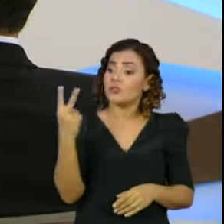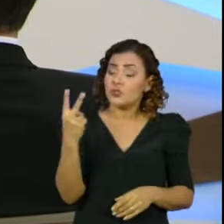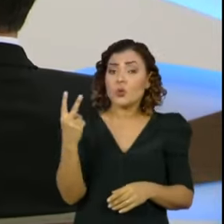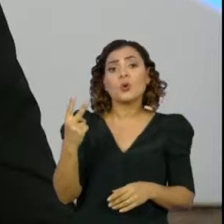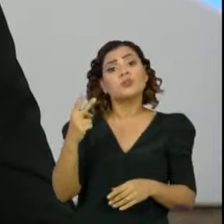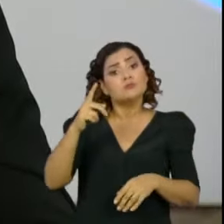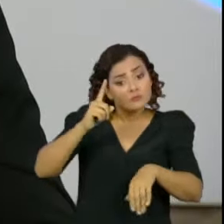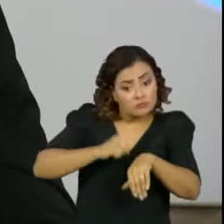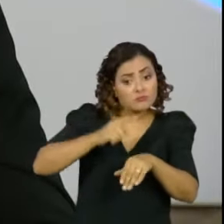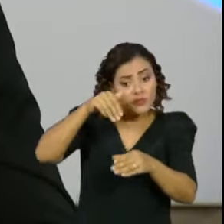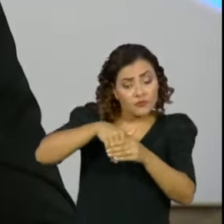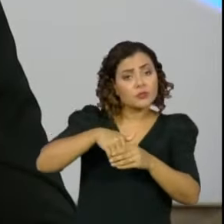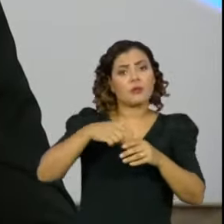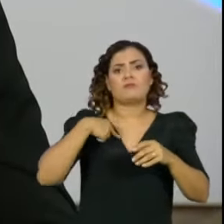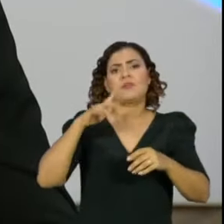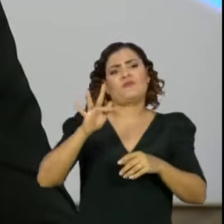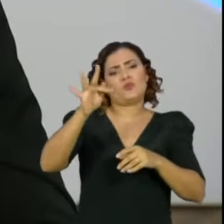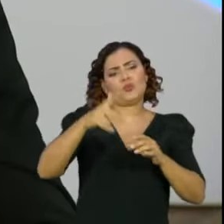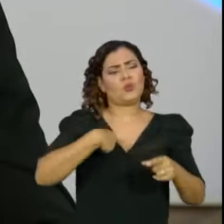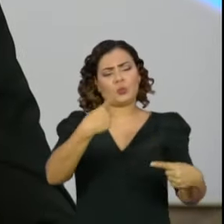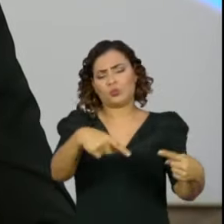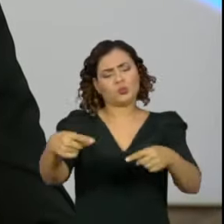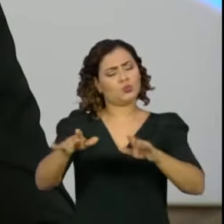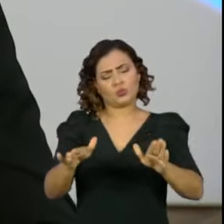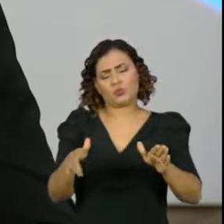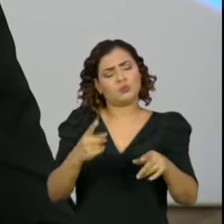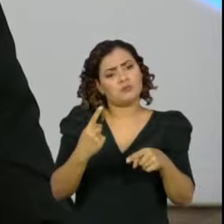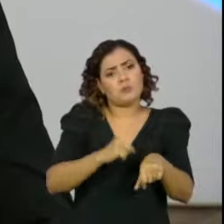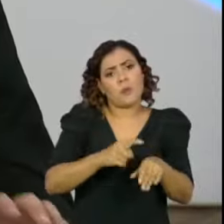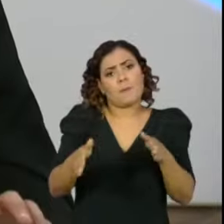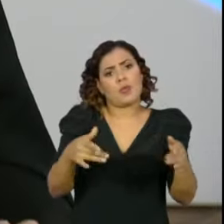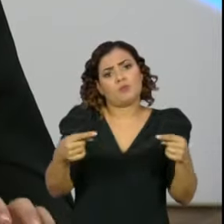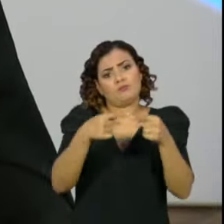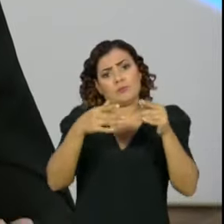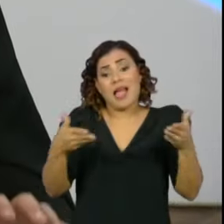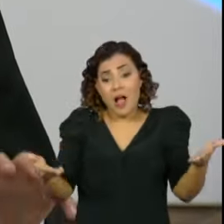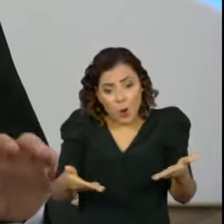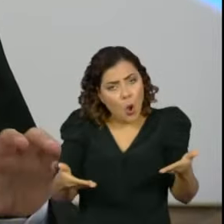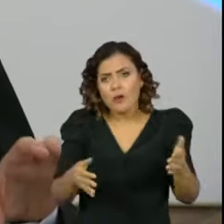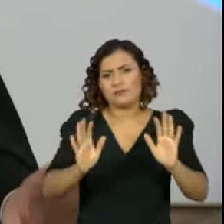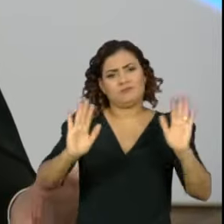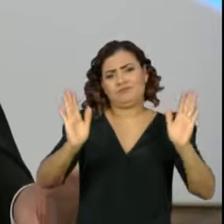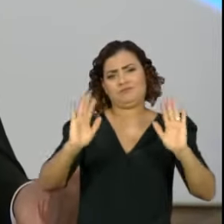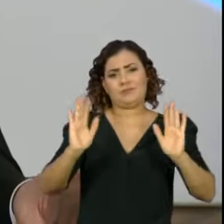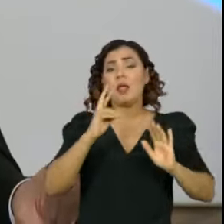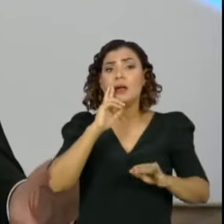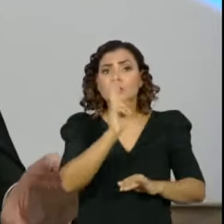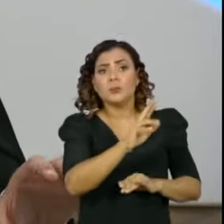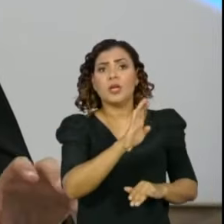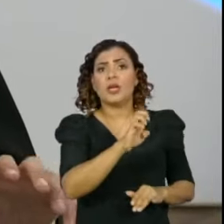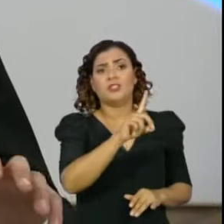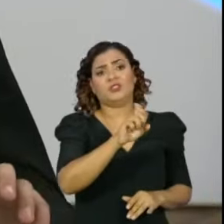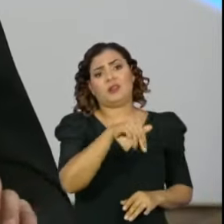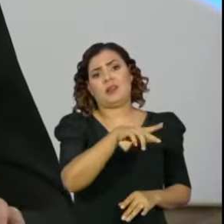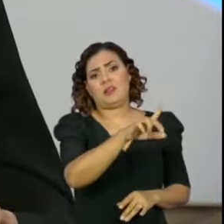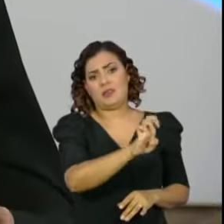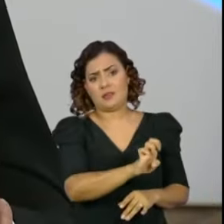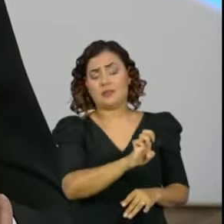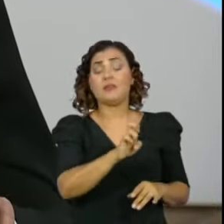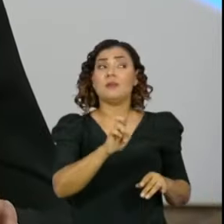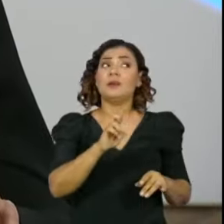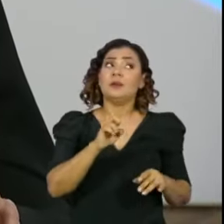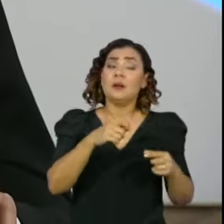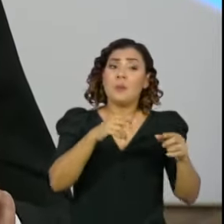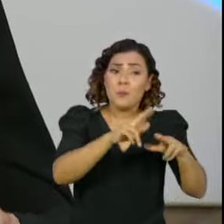2022, é que nós vamos discutir, que eu acho que o momento próprio de se fazer. Nesse instante, que foi a resposta que dei para a Edilene, que nós temos